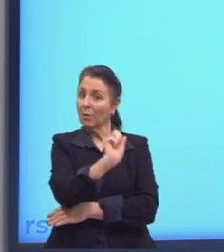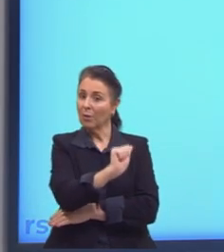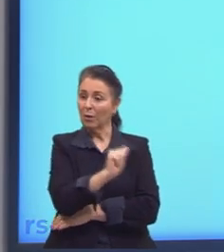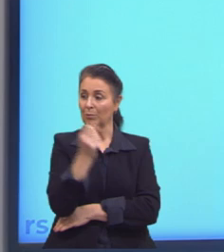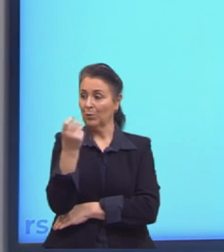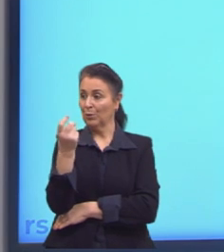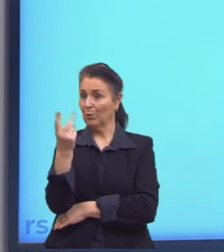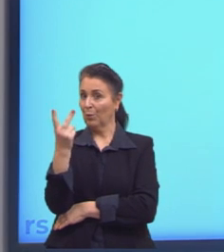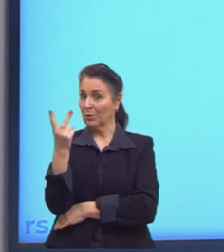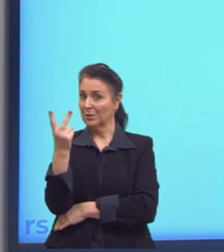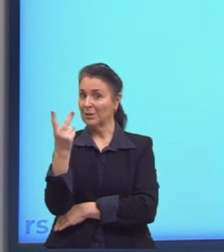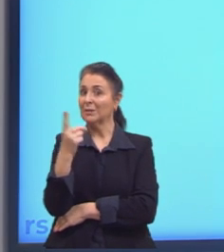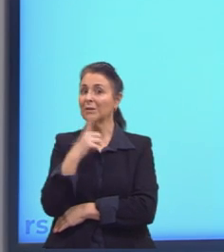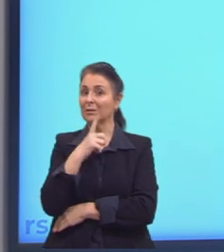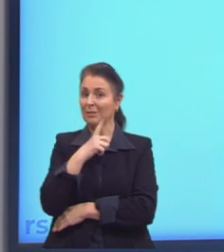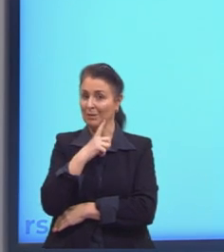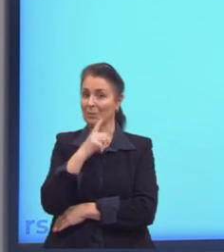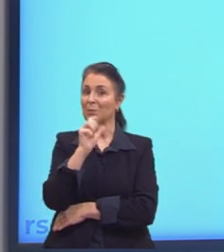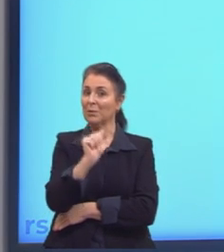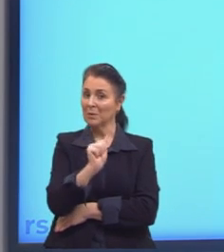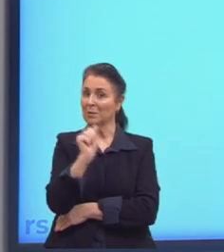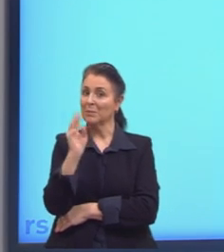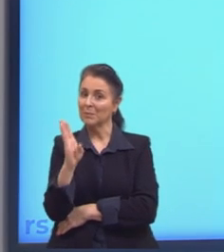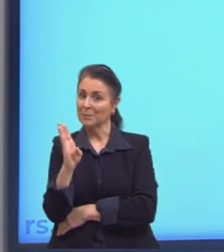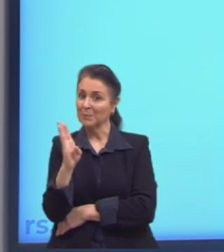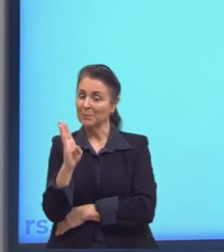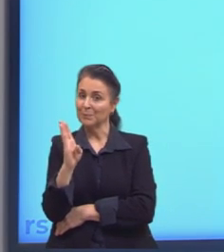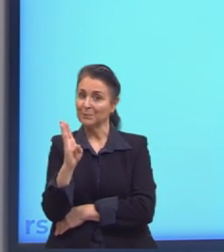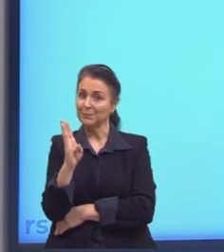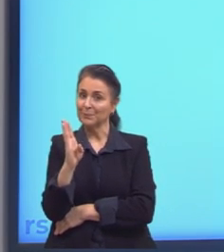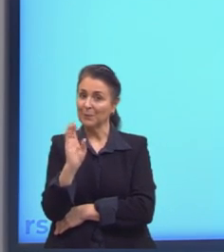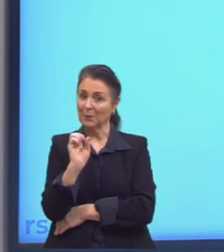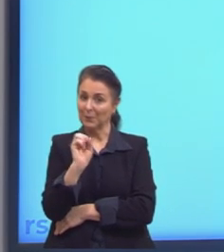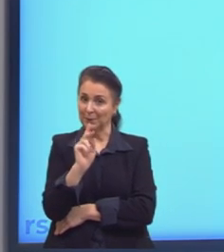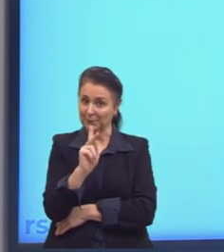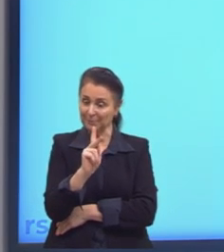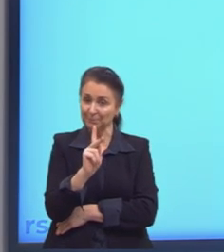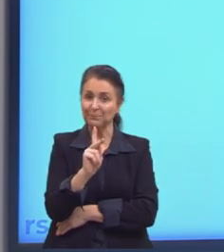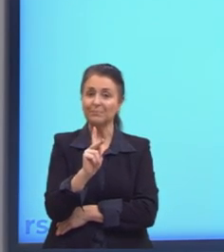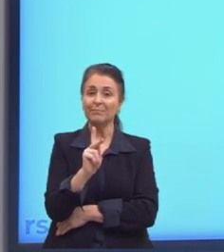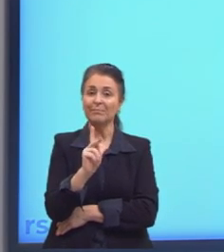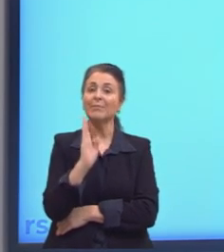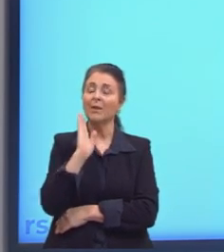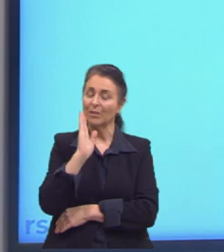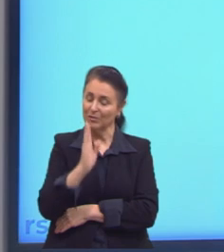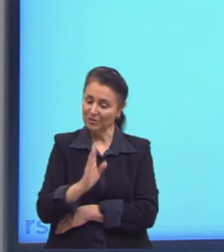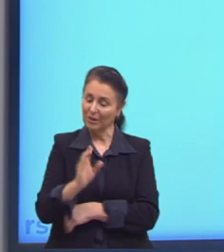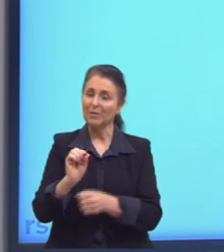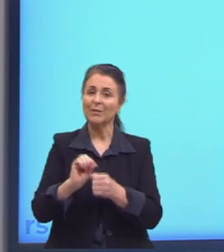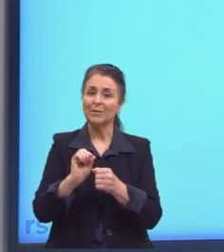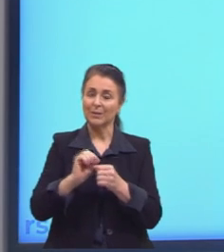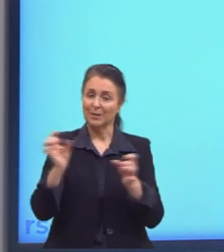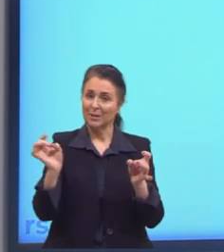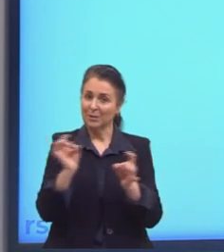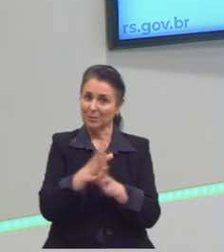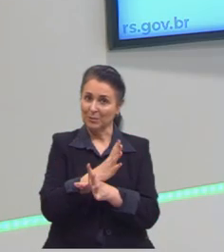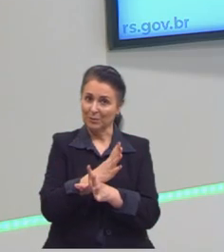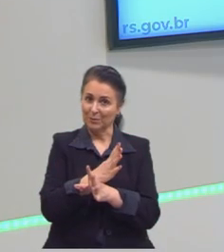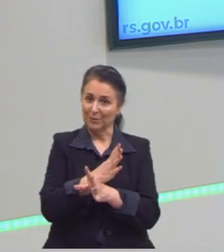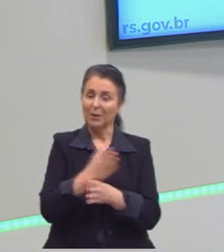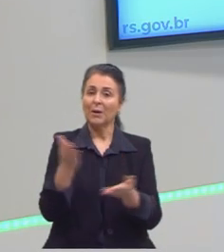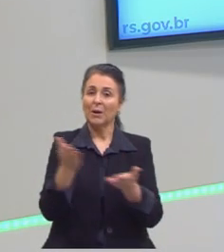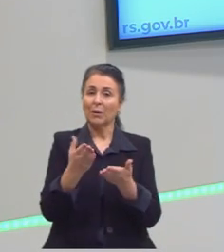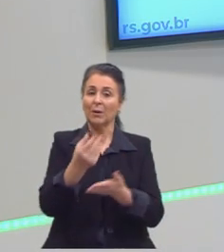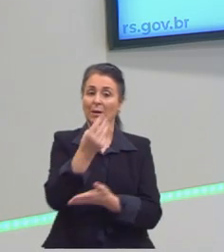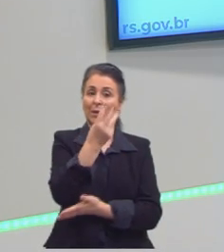12 possuem antígeno AB. Beleza, já fiz a segunda etapa. Agora, eu sei, então, né, que